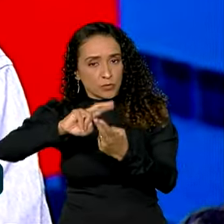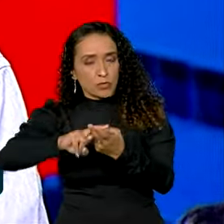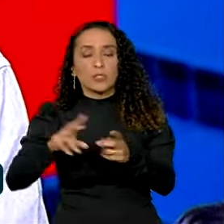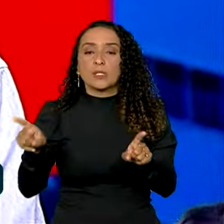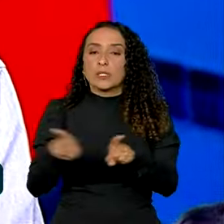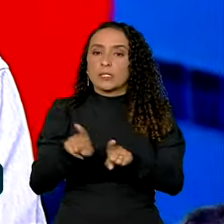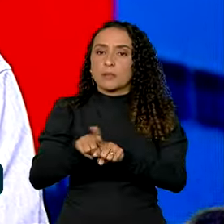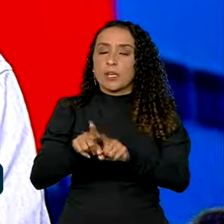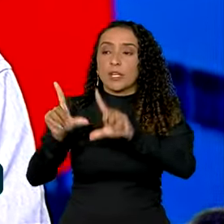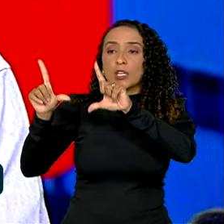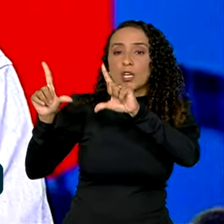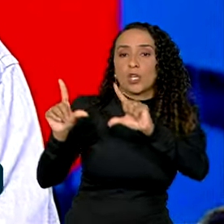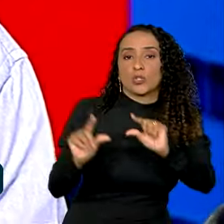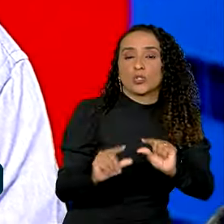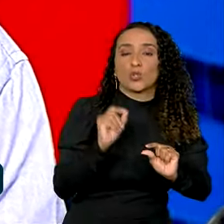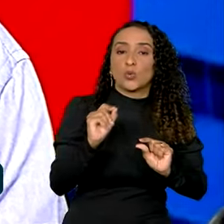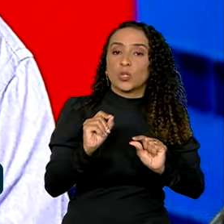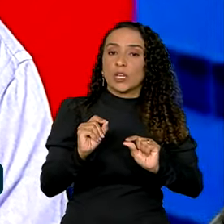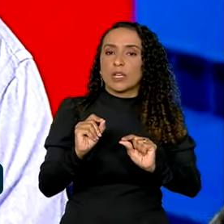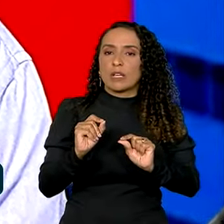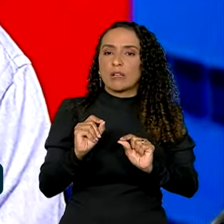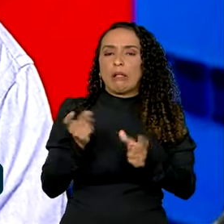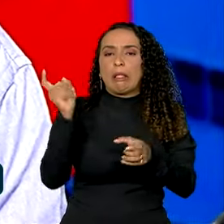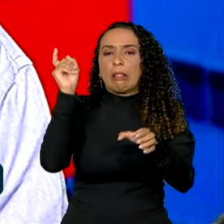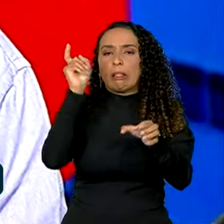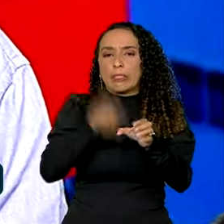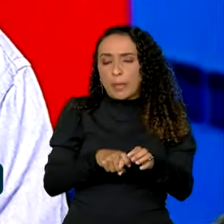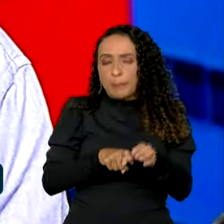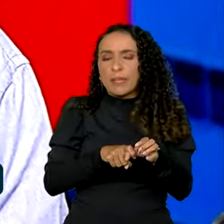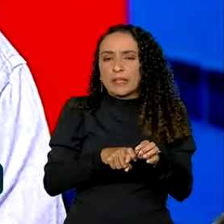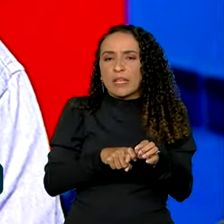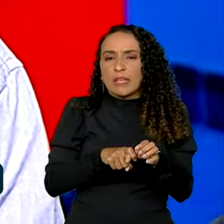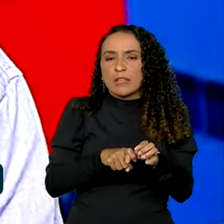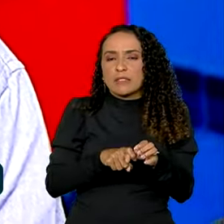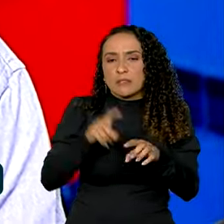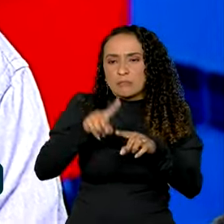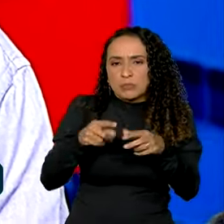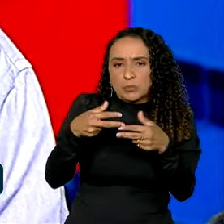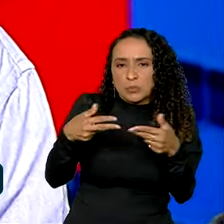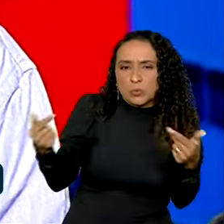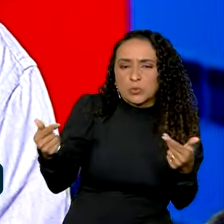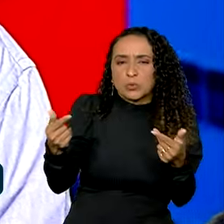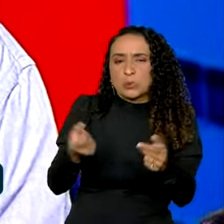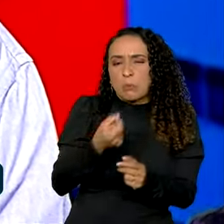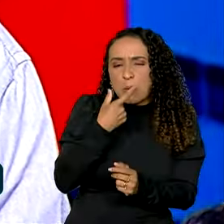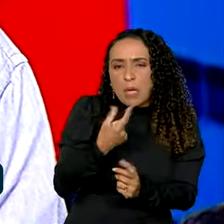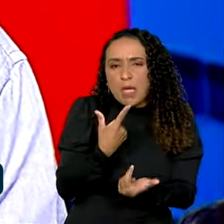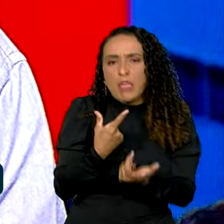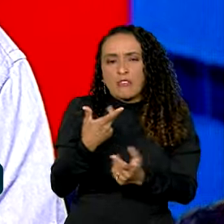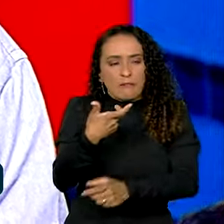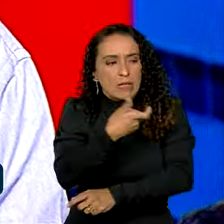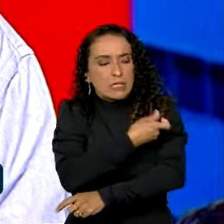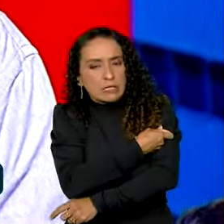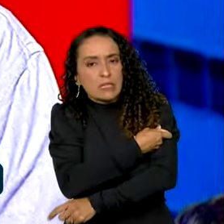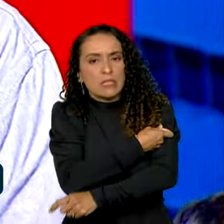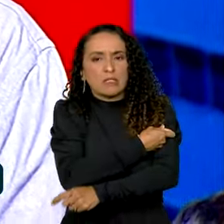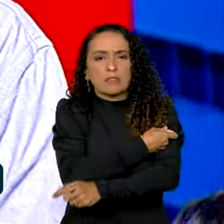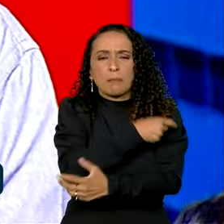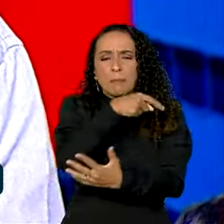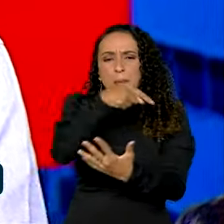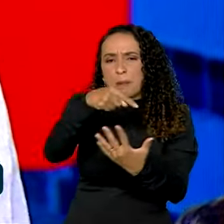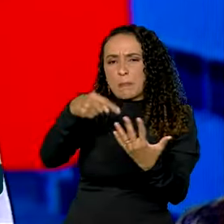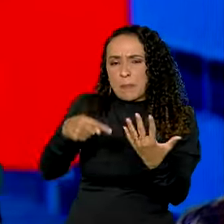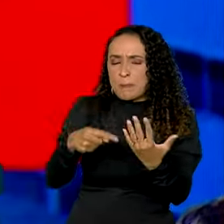além de reduzir a nossa dependência de insumos, medicamentos, vacinas e outros